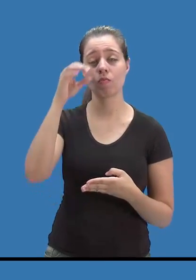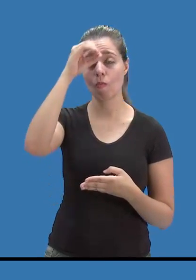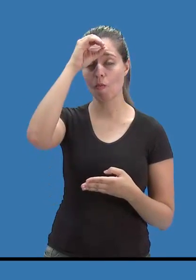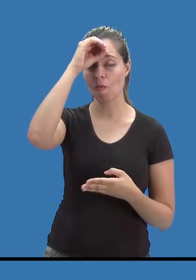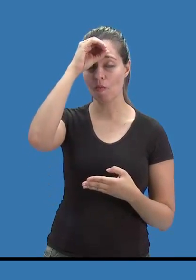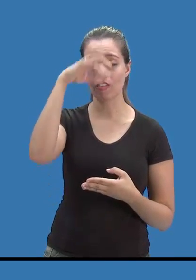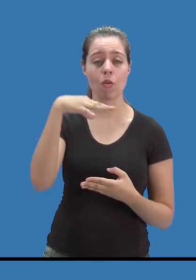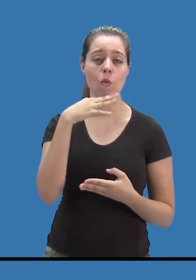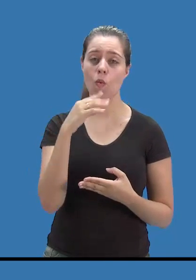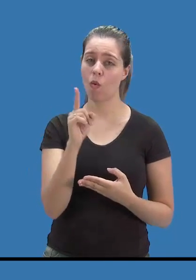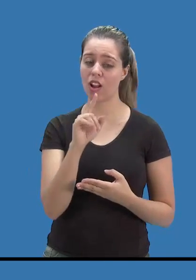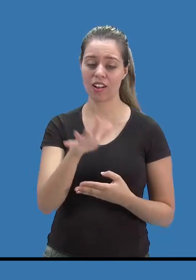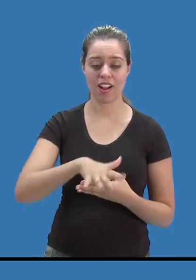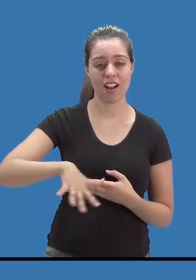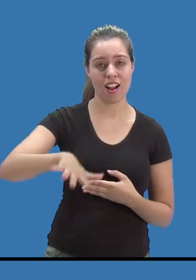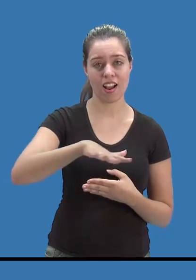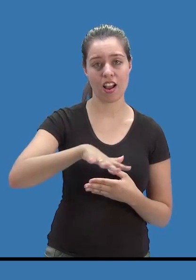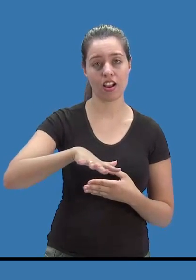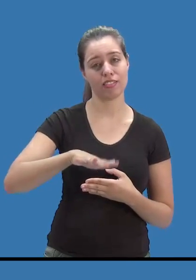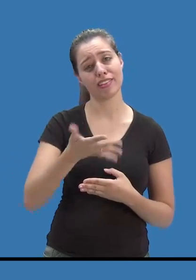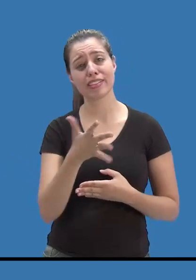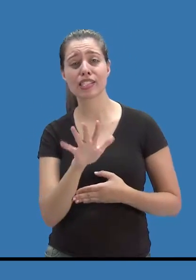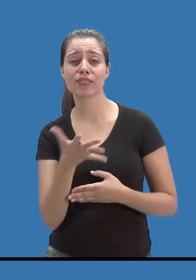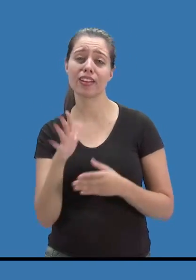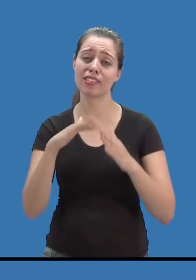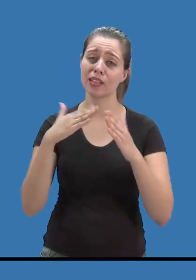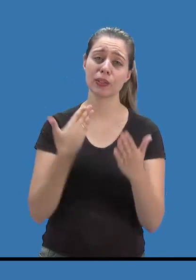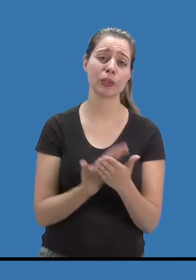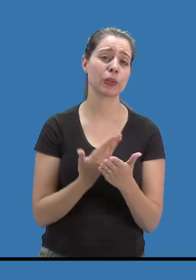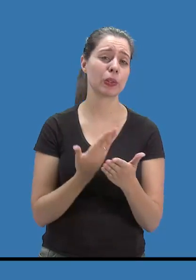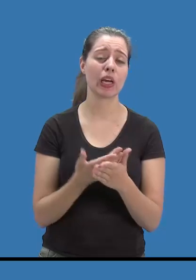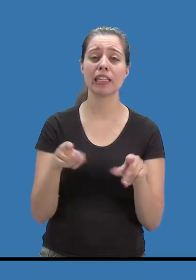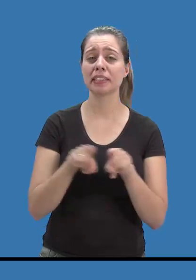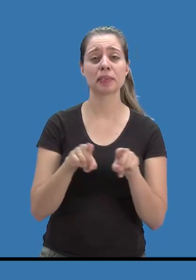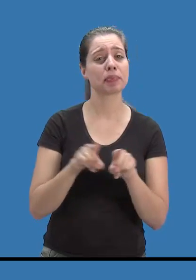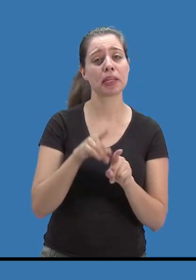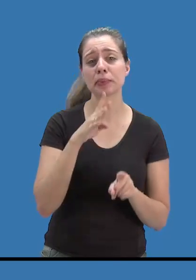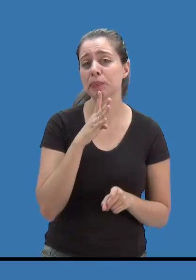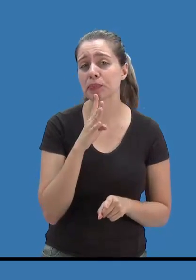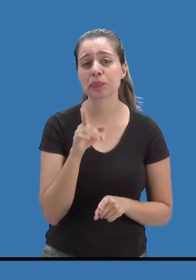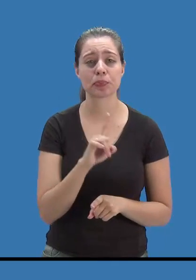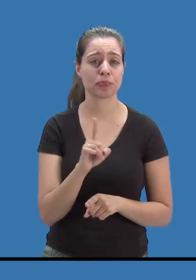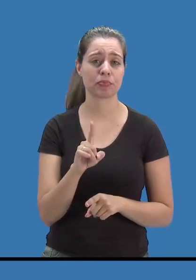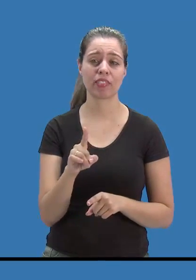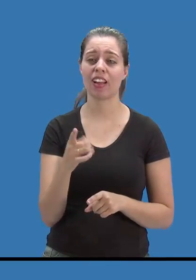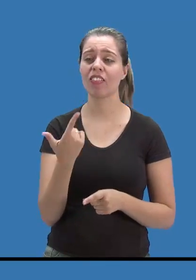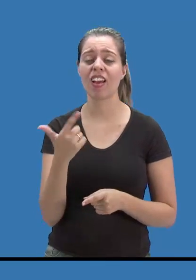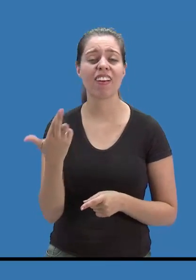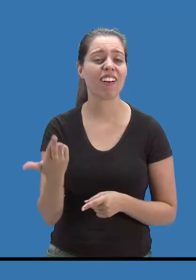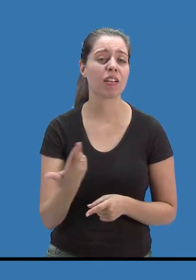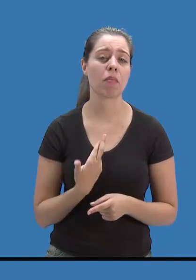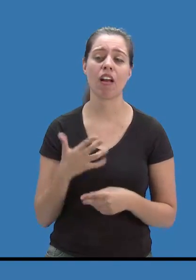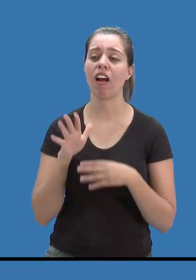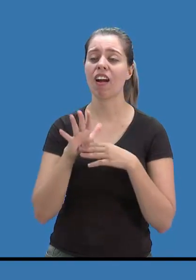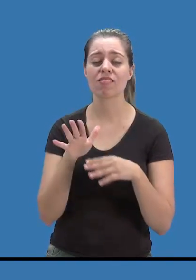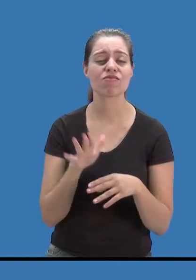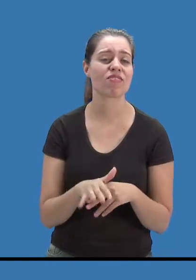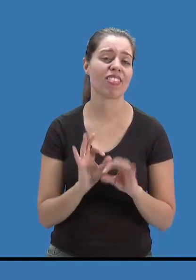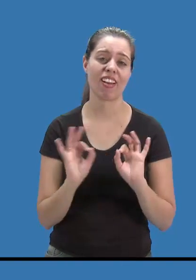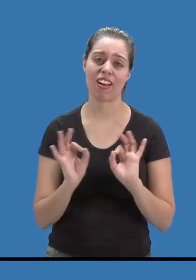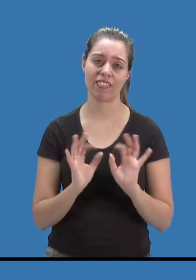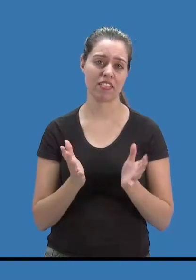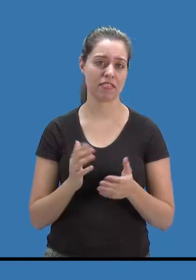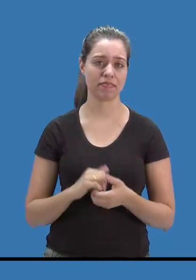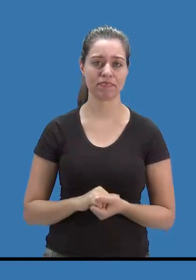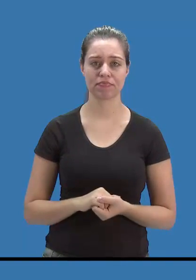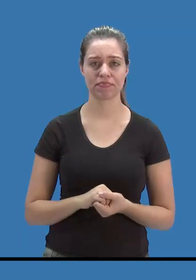muitas vezes a escola não tem nenhum procedimento, nenhuma resposta para um aluno que tem uma capacidade